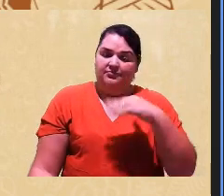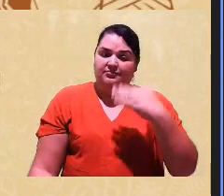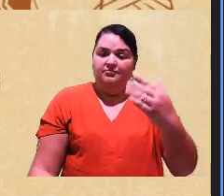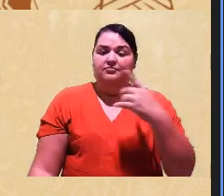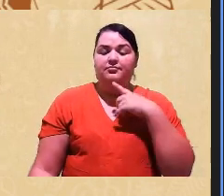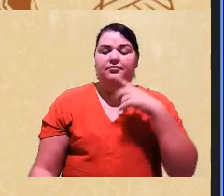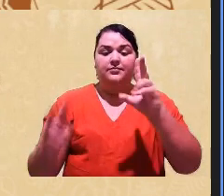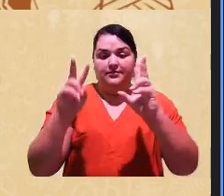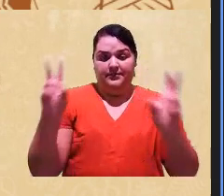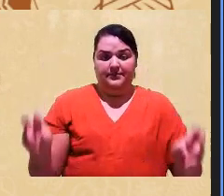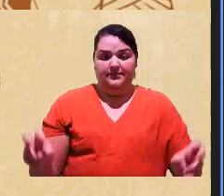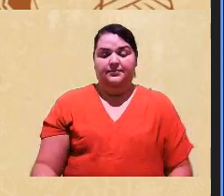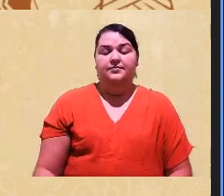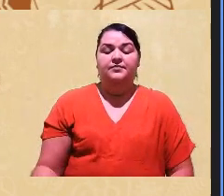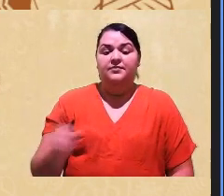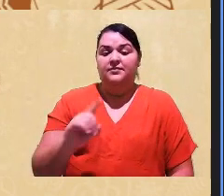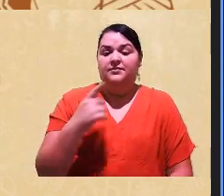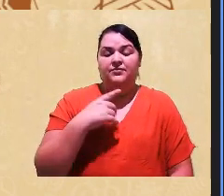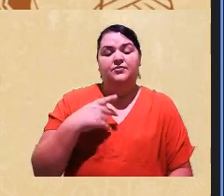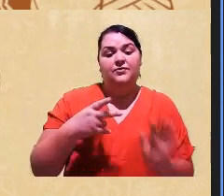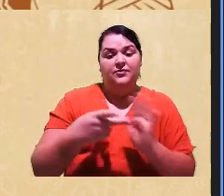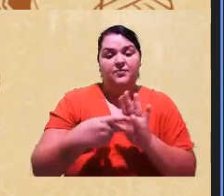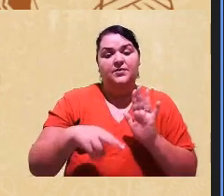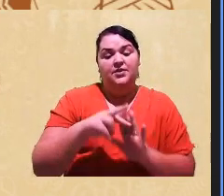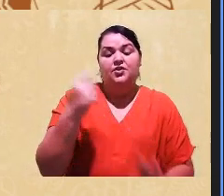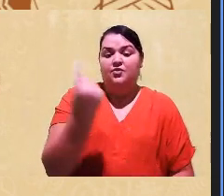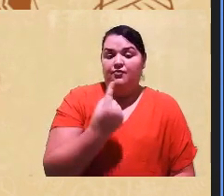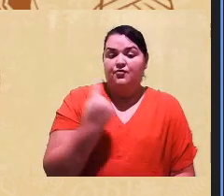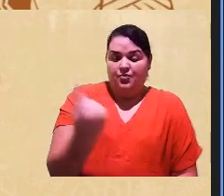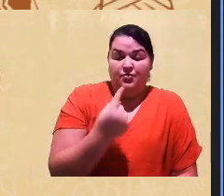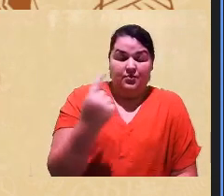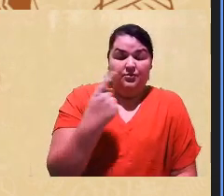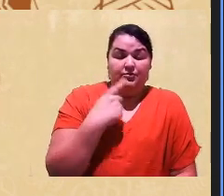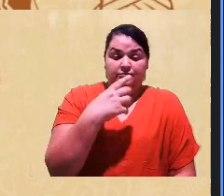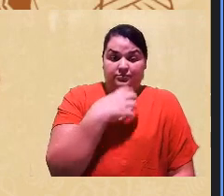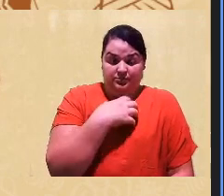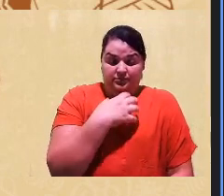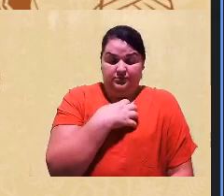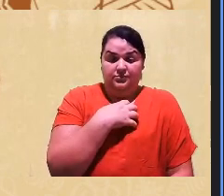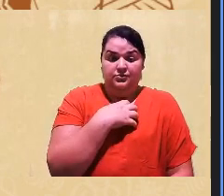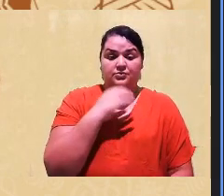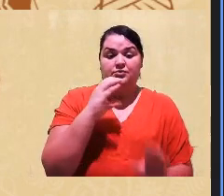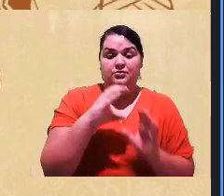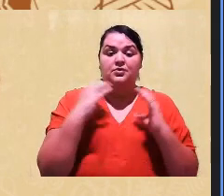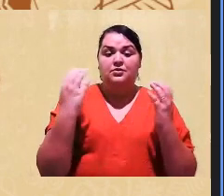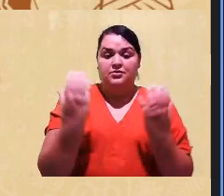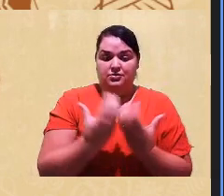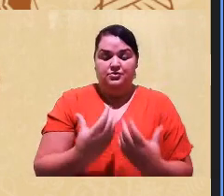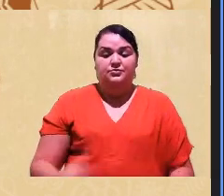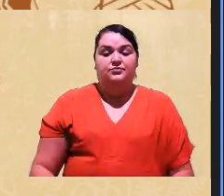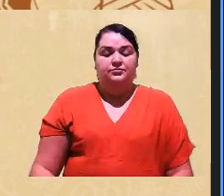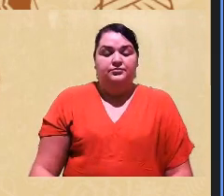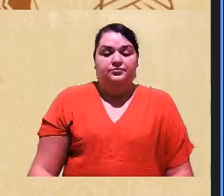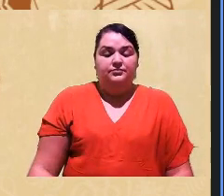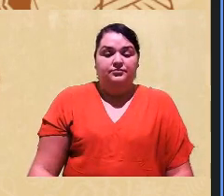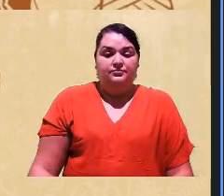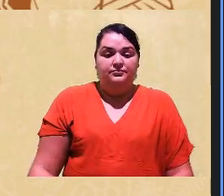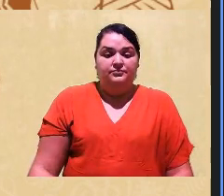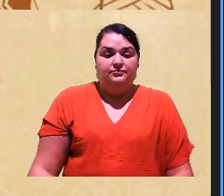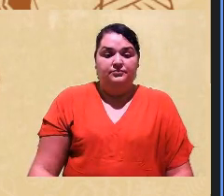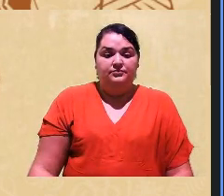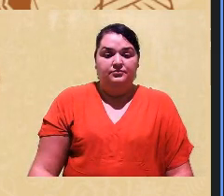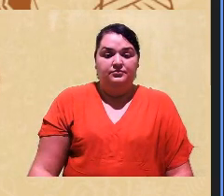e não só uma superação individual mas potencializada nesse coletivo então o primeiro grande